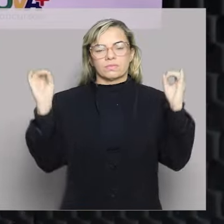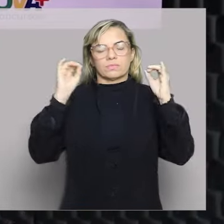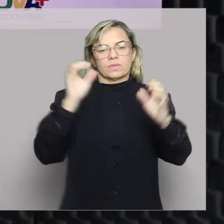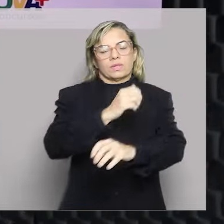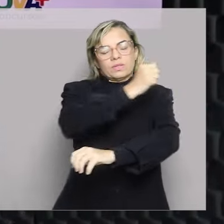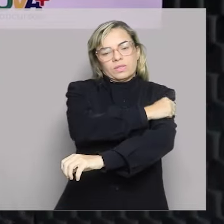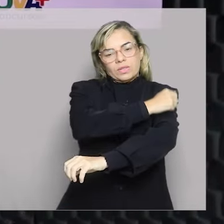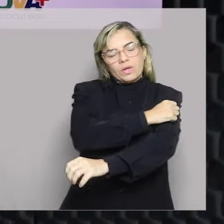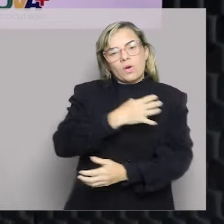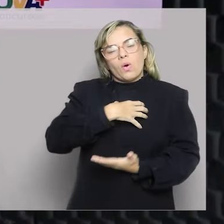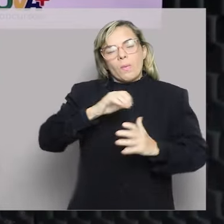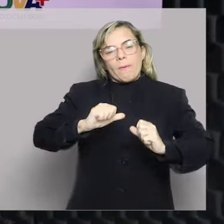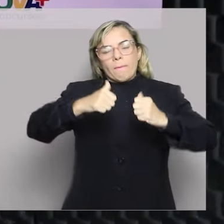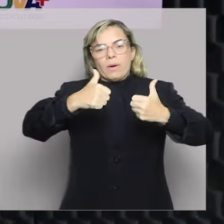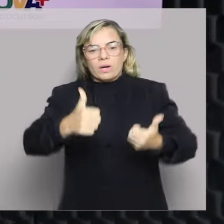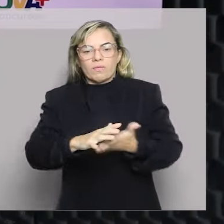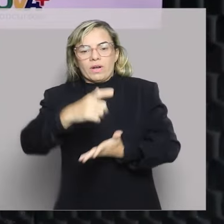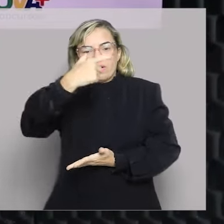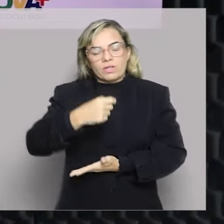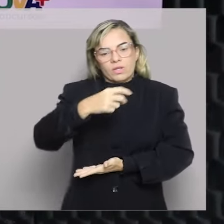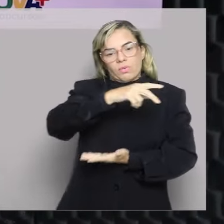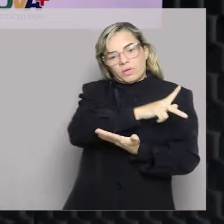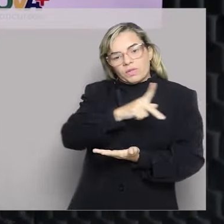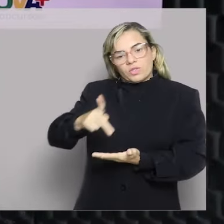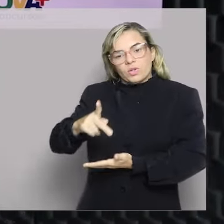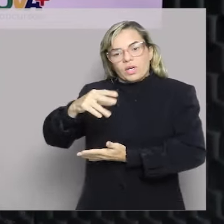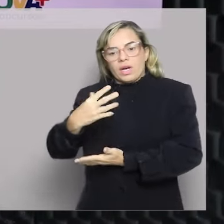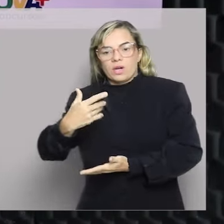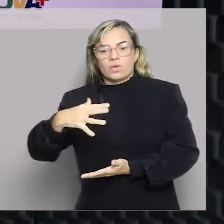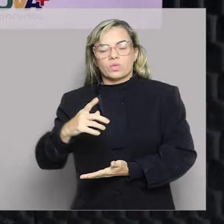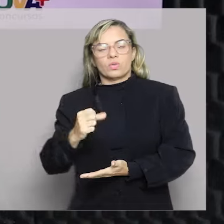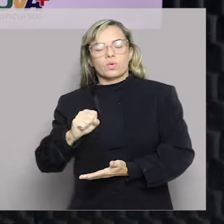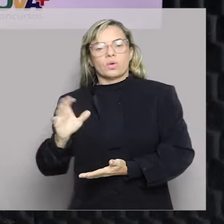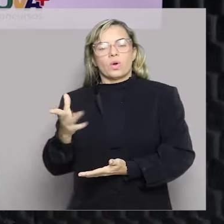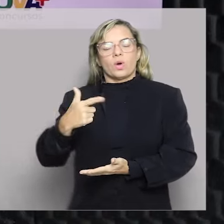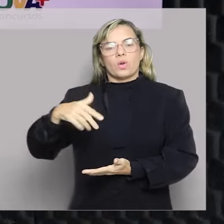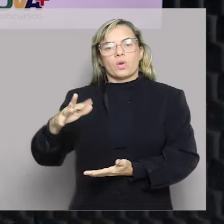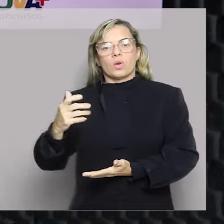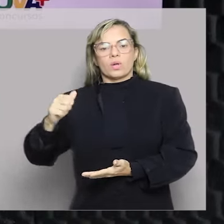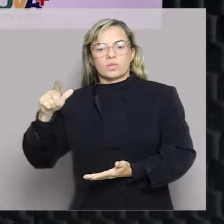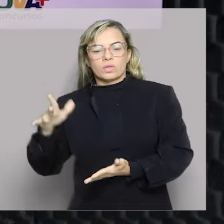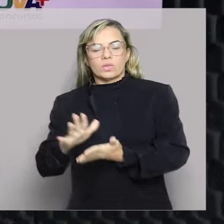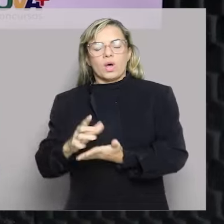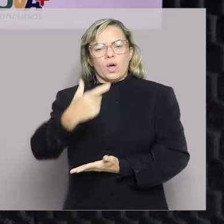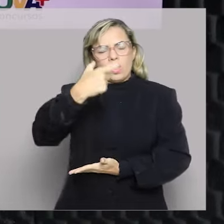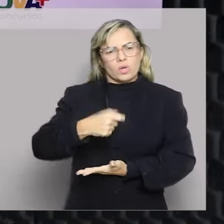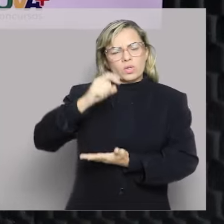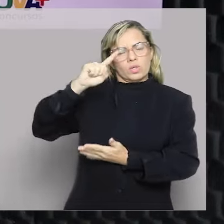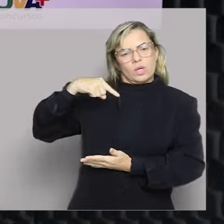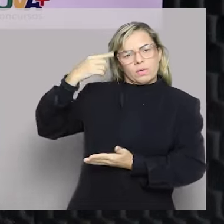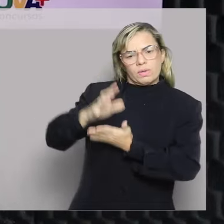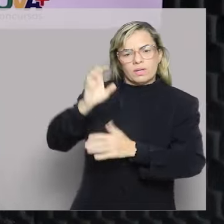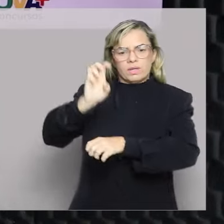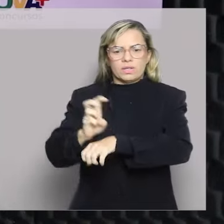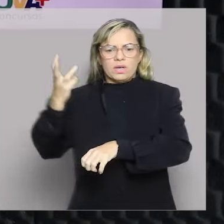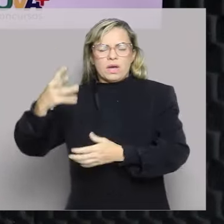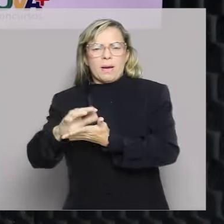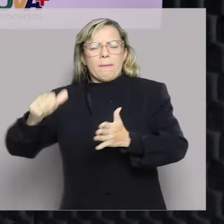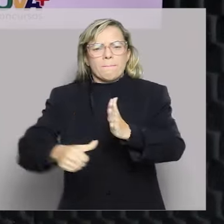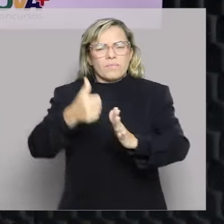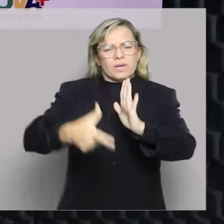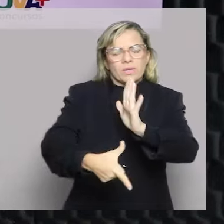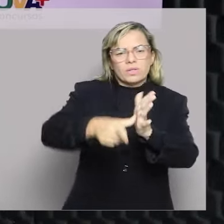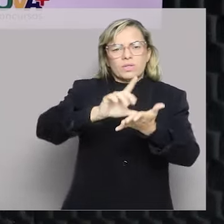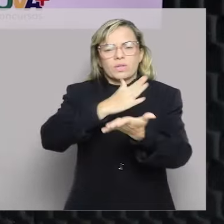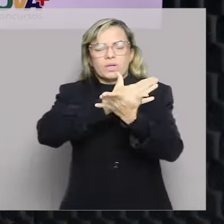Gente, como é que tá vocês? Tudo bem? Aqui quem tá falando é o professor Carlos Lula. Eu sou deputado estadual e eu quero primeiramente,